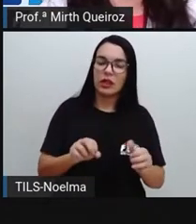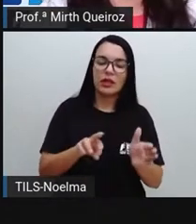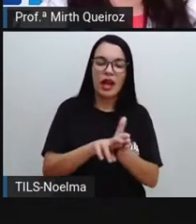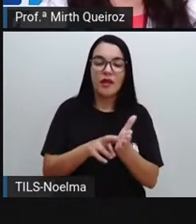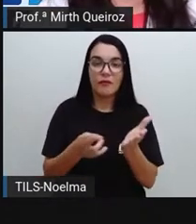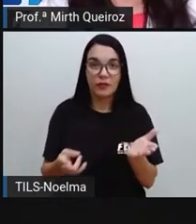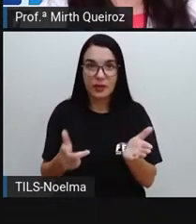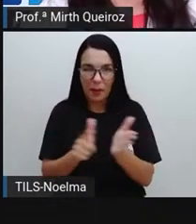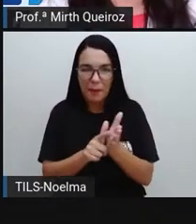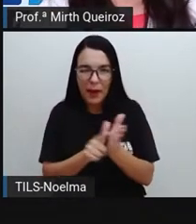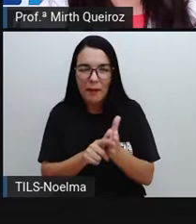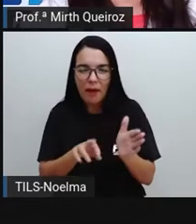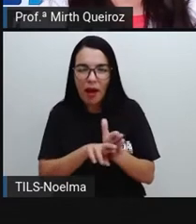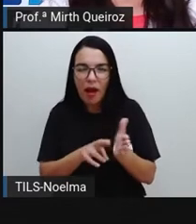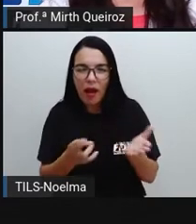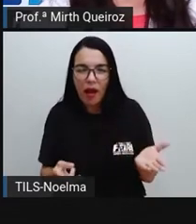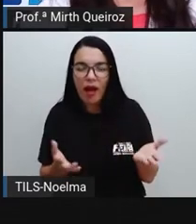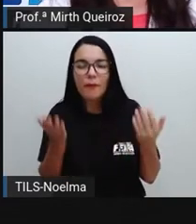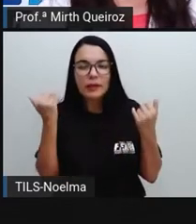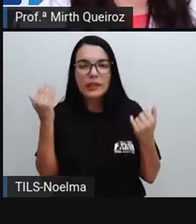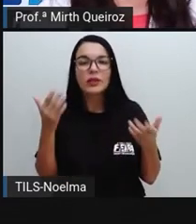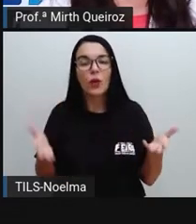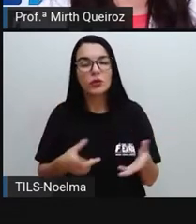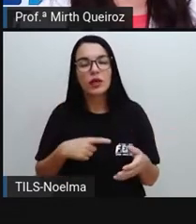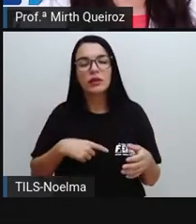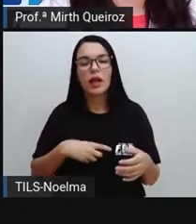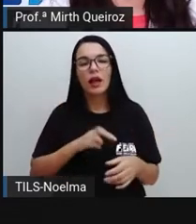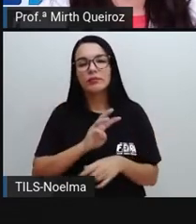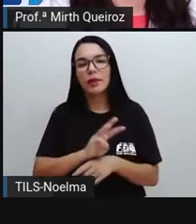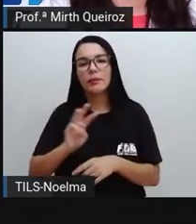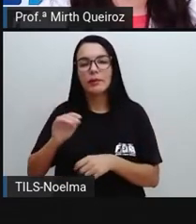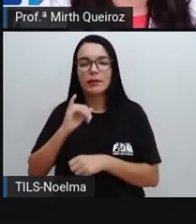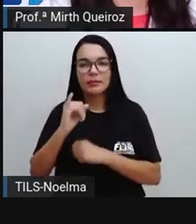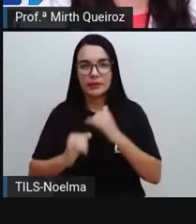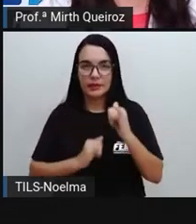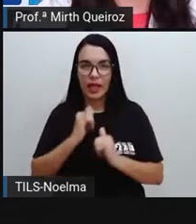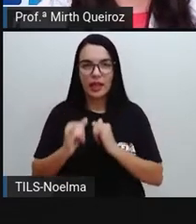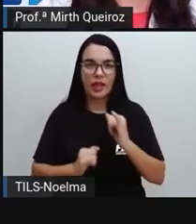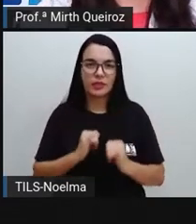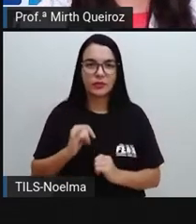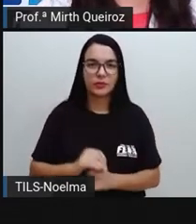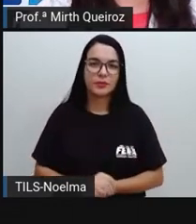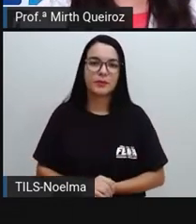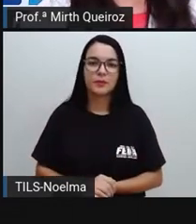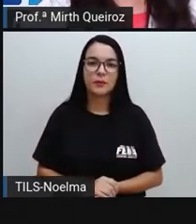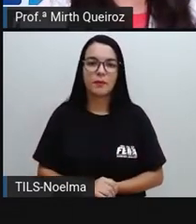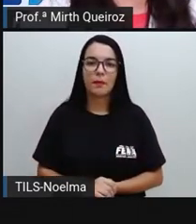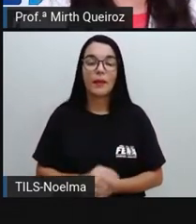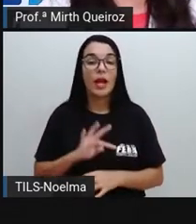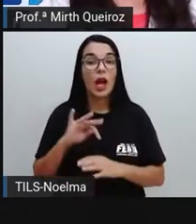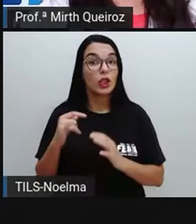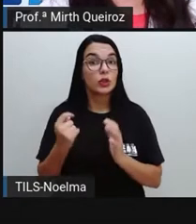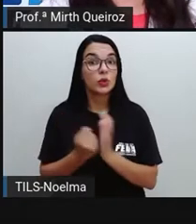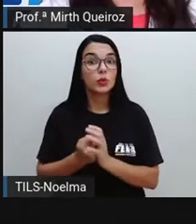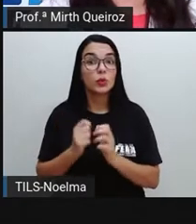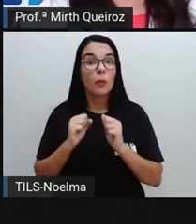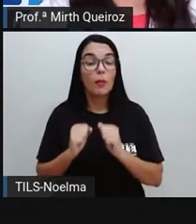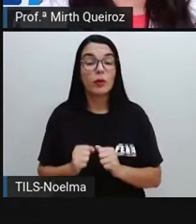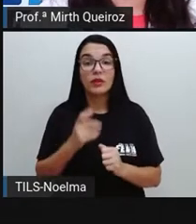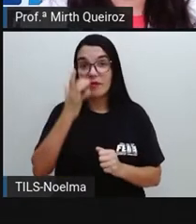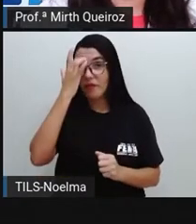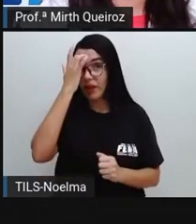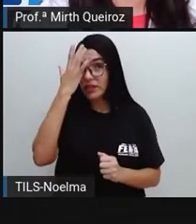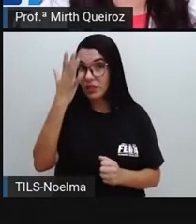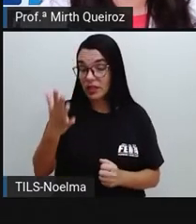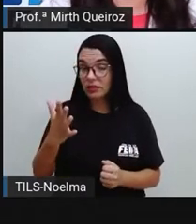física, né? Hoje a gente já tem aí na internet também sites, né? Tudo isso aí vai favorecer a